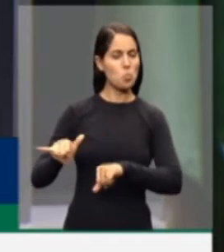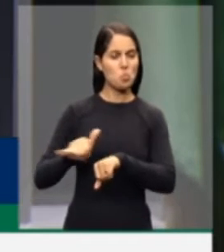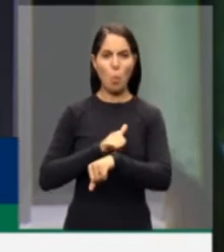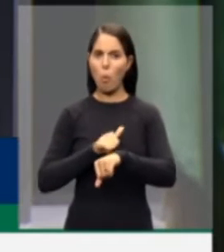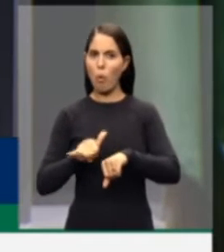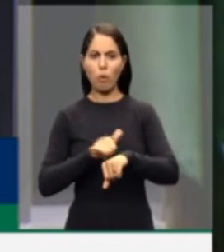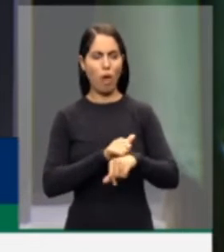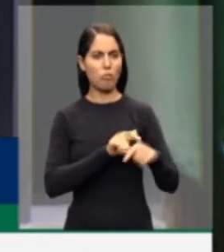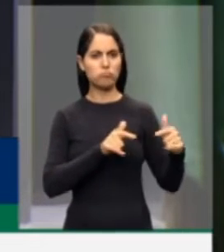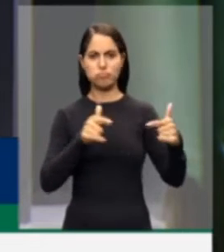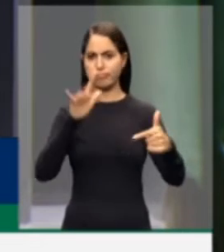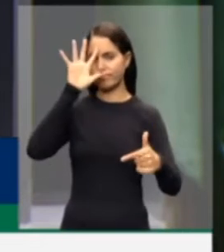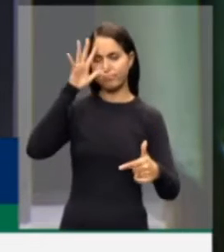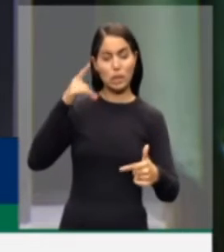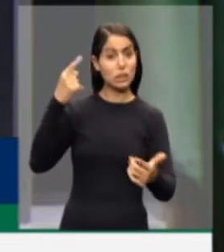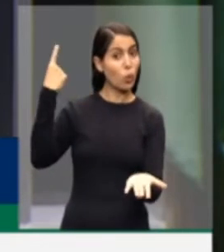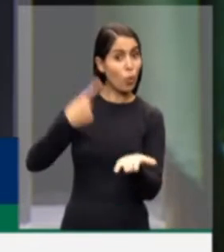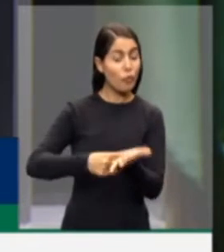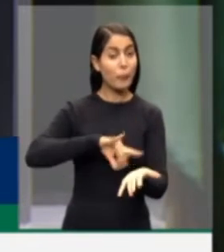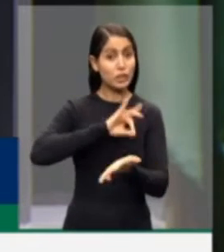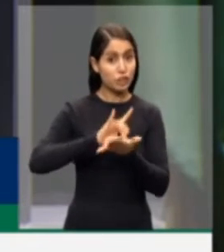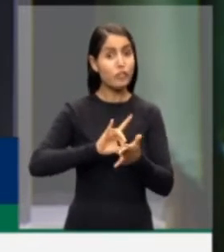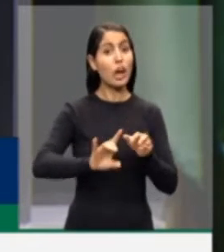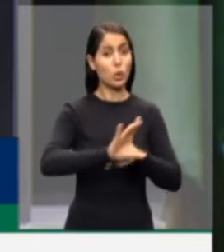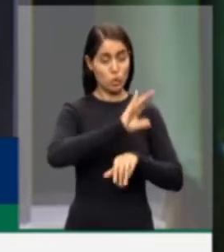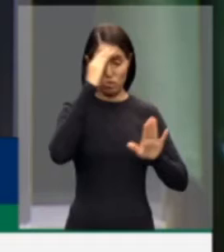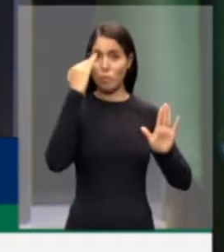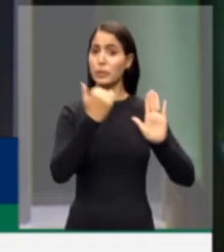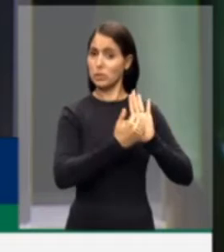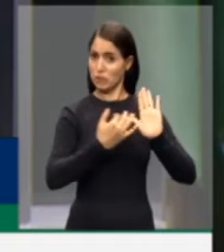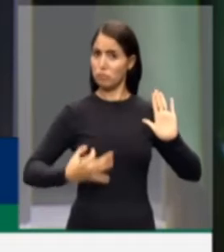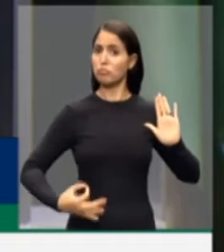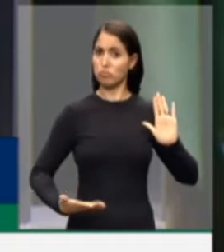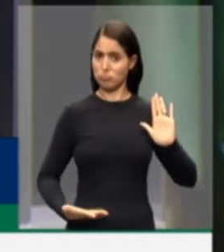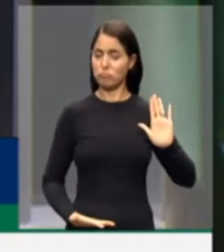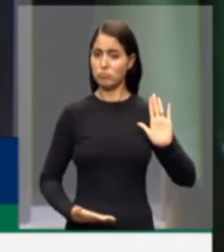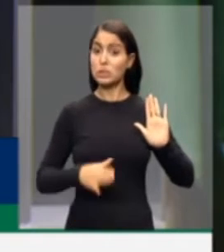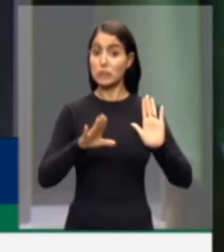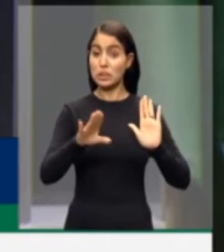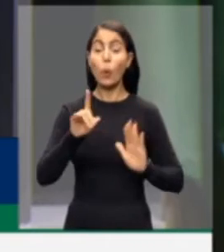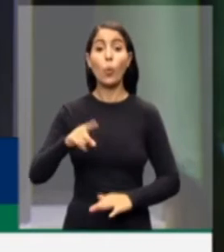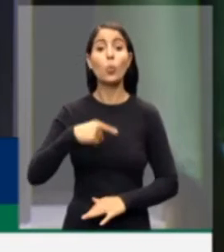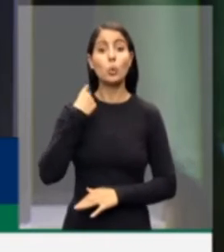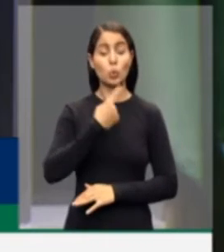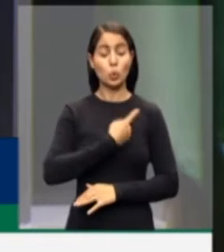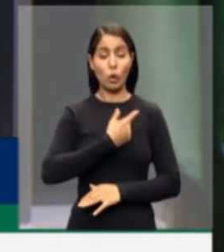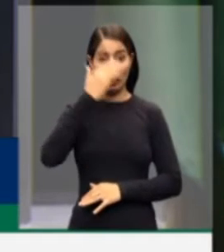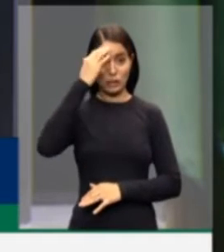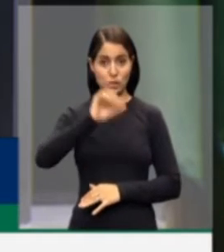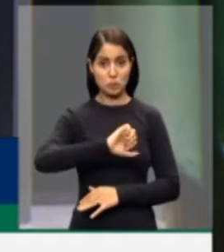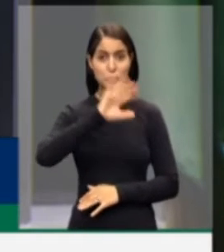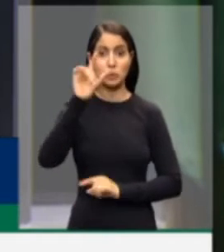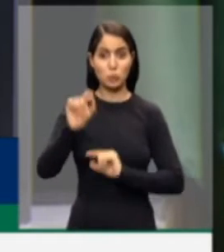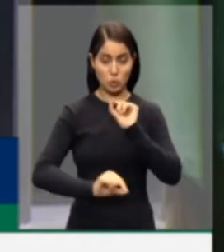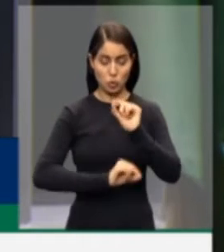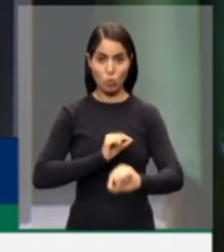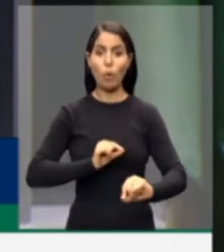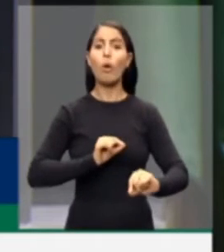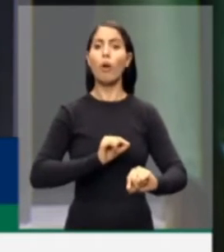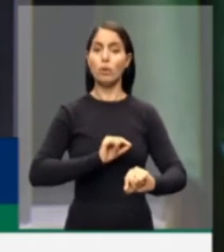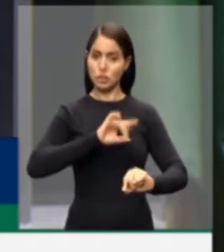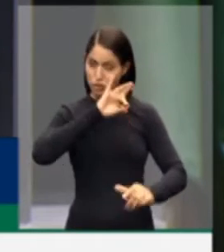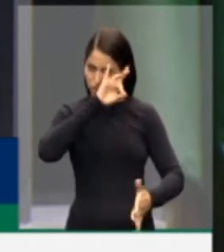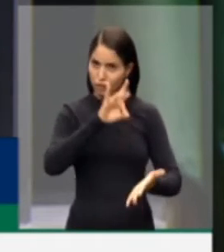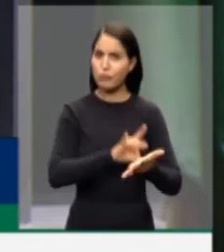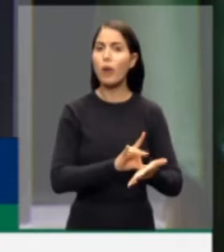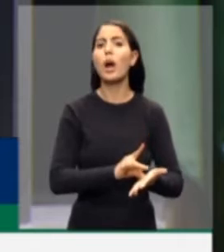aquilo que está previsto na nossa Constituição Federal. Portanto, eu entendo que foi uma decisão acertada, uma